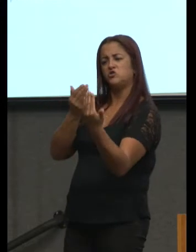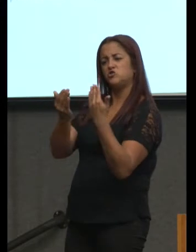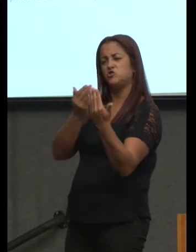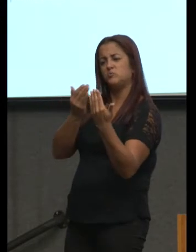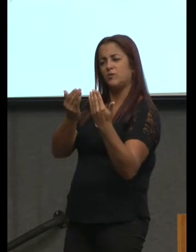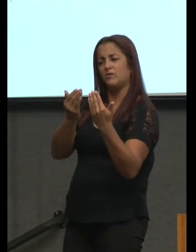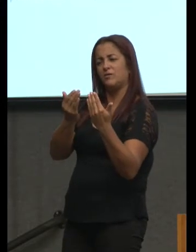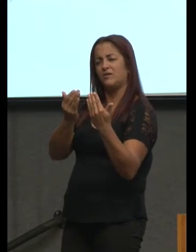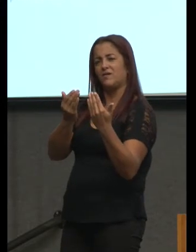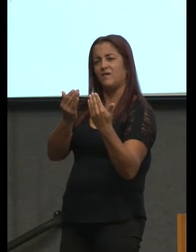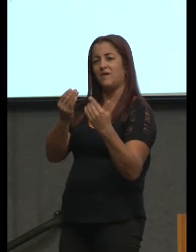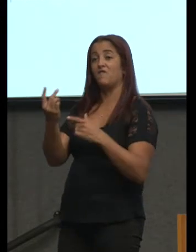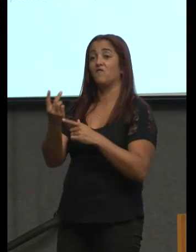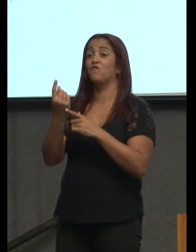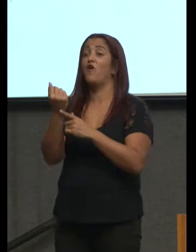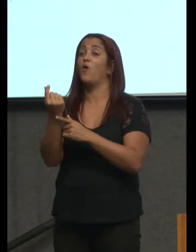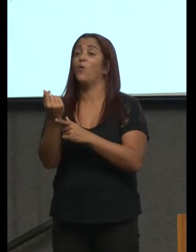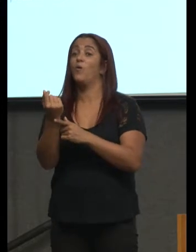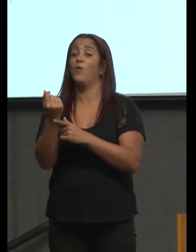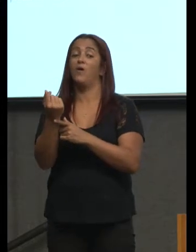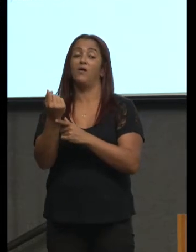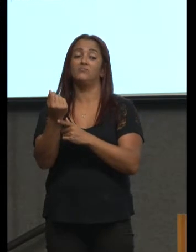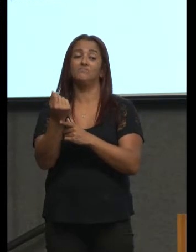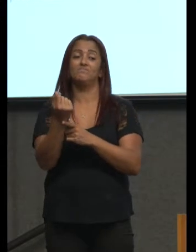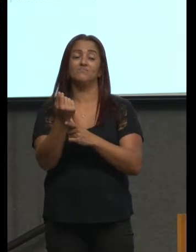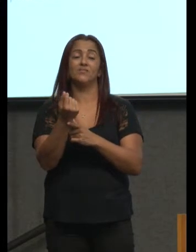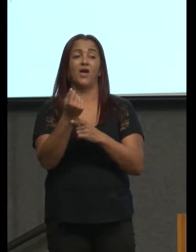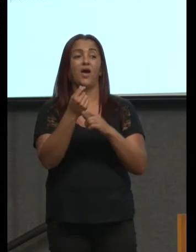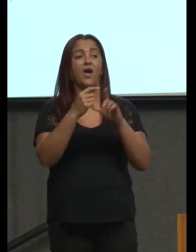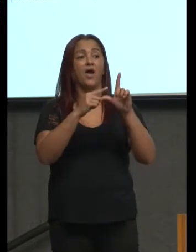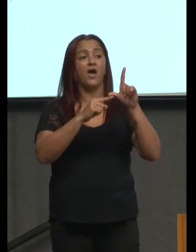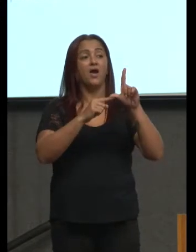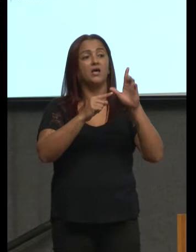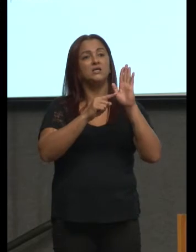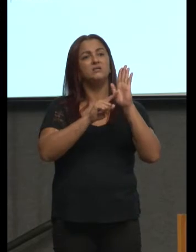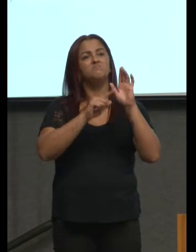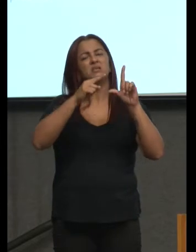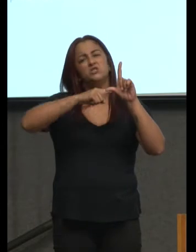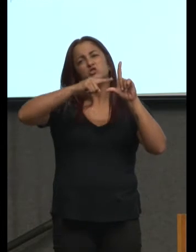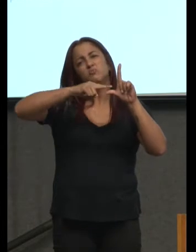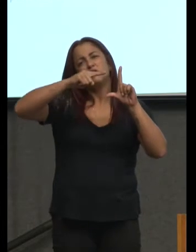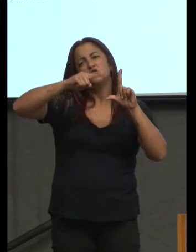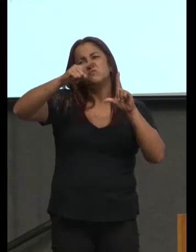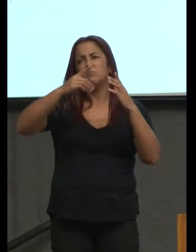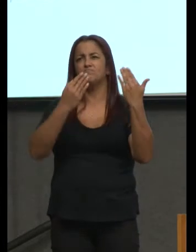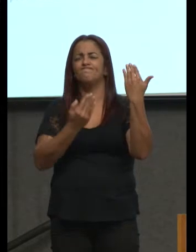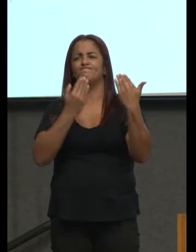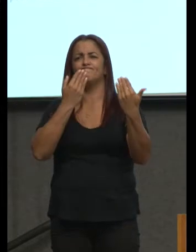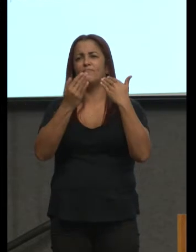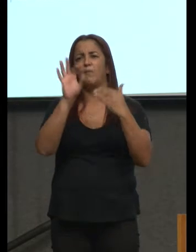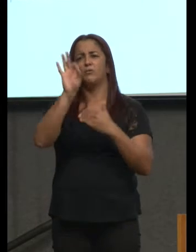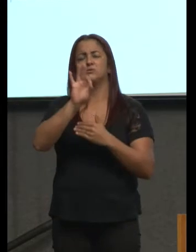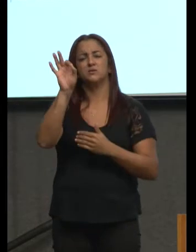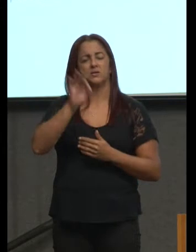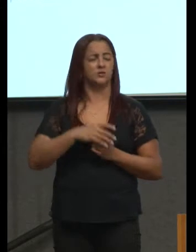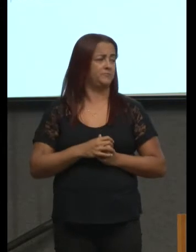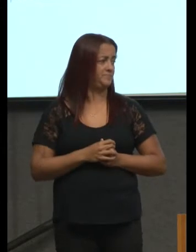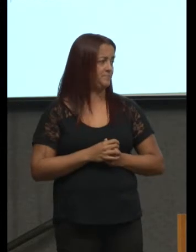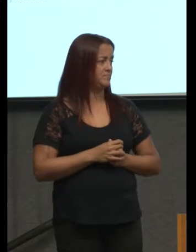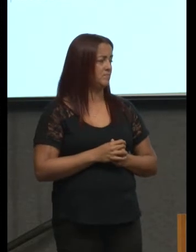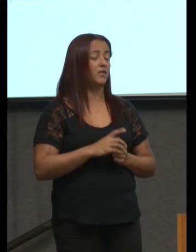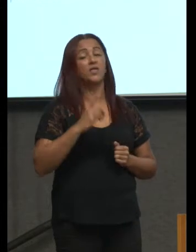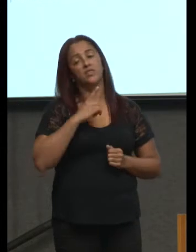preço né estimativa vejam vocês o para voltar ao